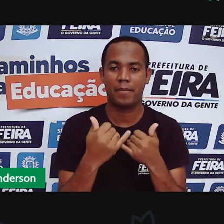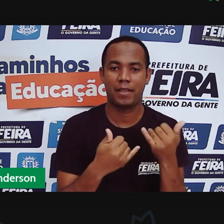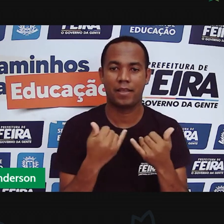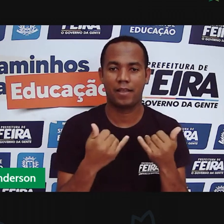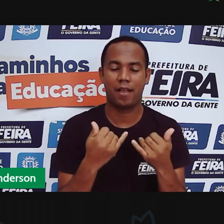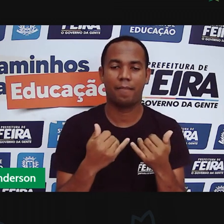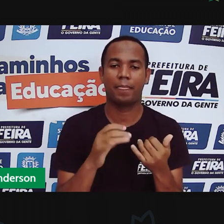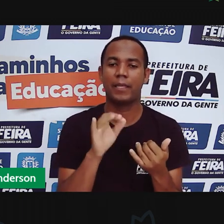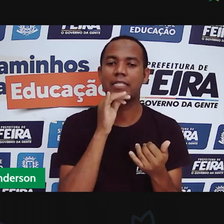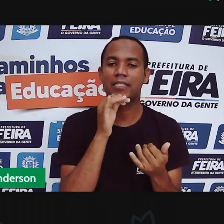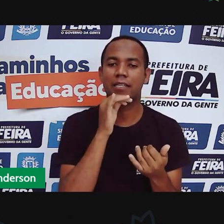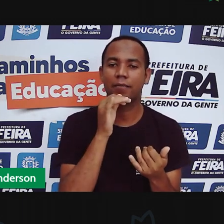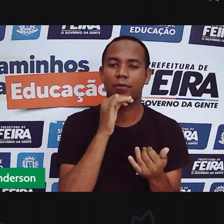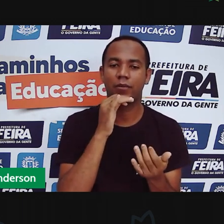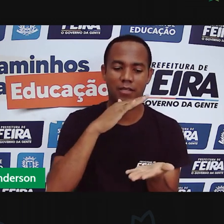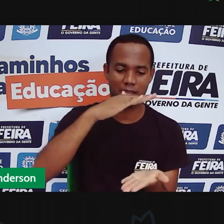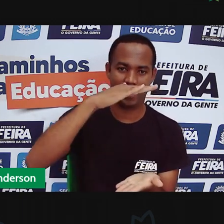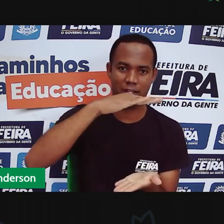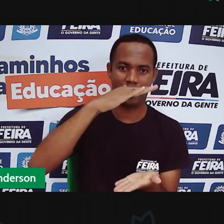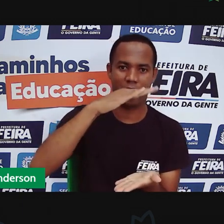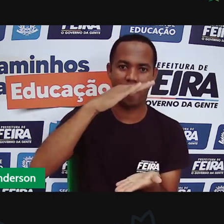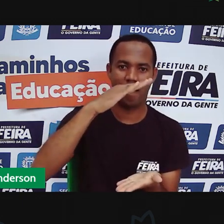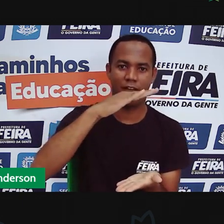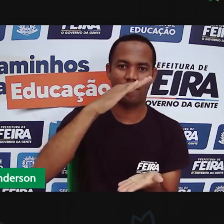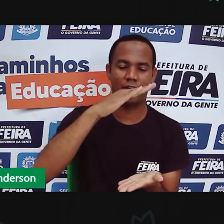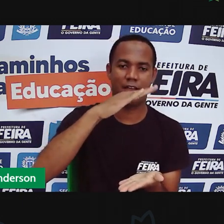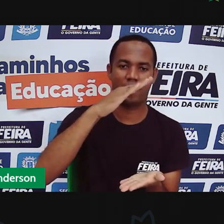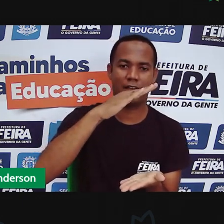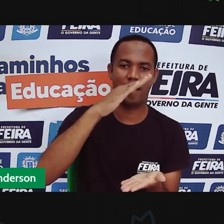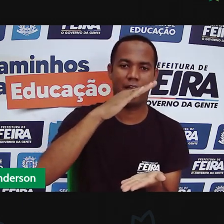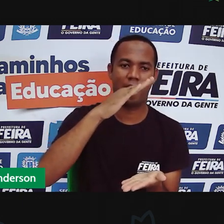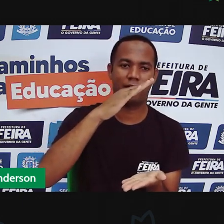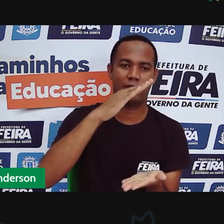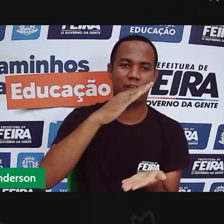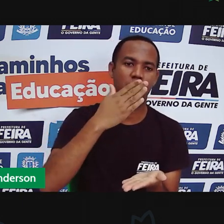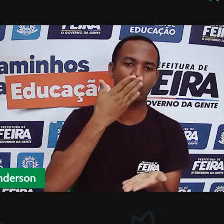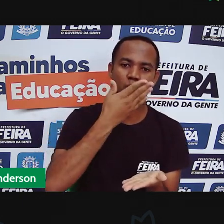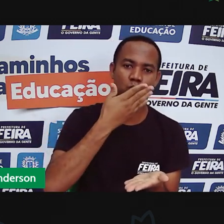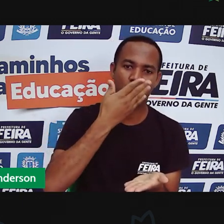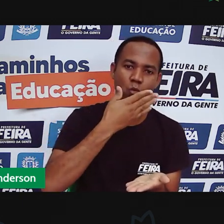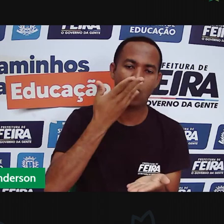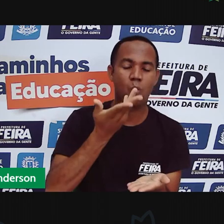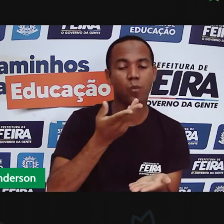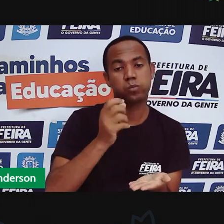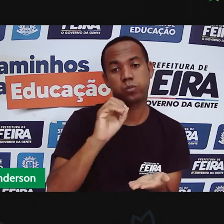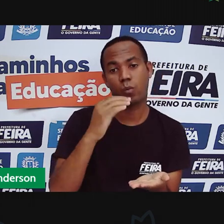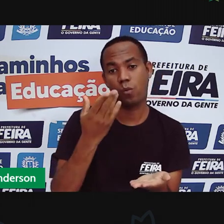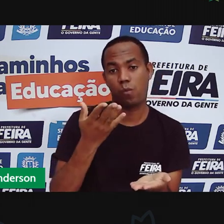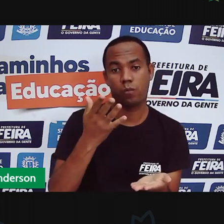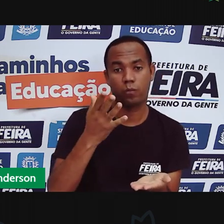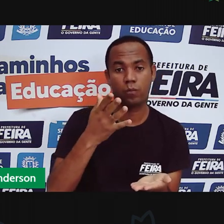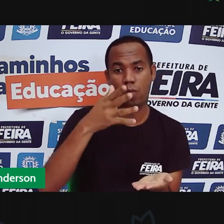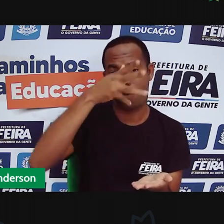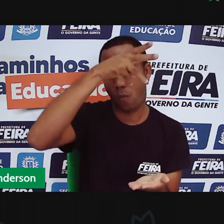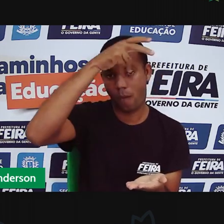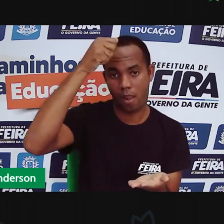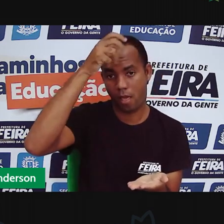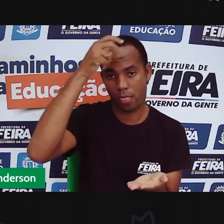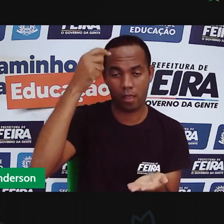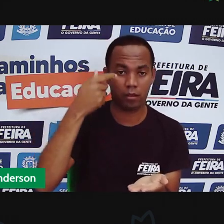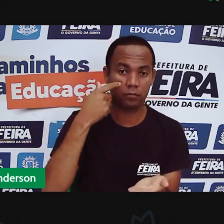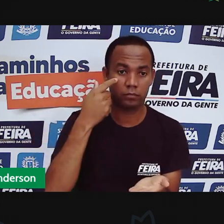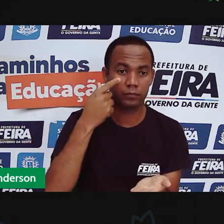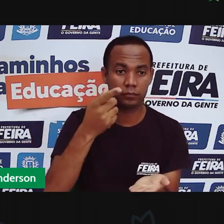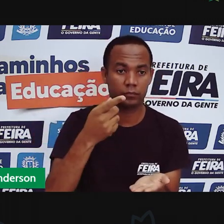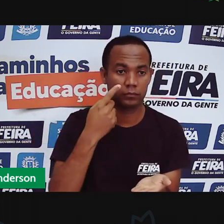garrafa lá que sobrou do refrigerante do final de semana. Essa daqui é daquele refrigerante famoso e caro, tá? Que não